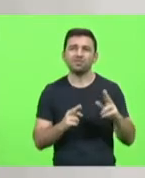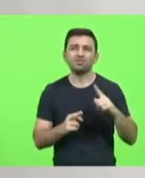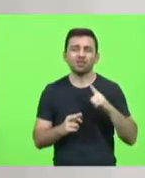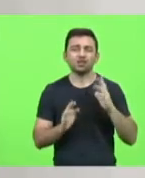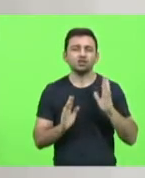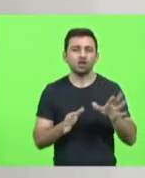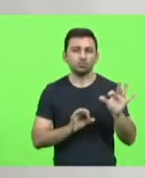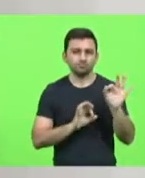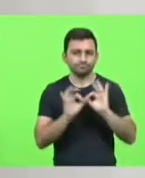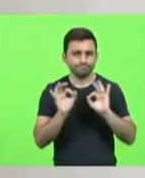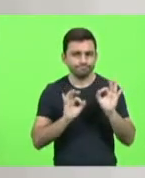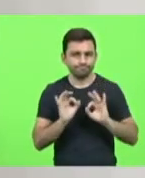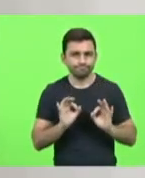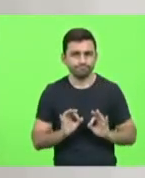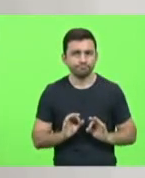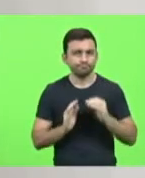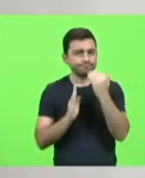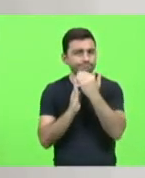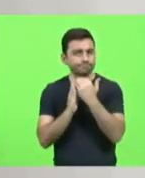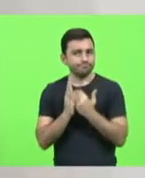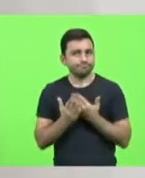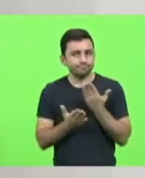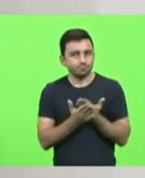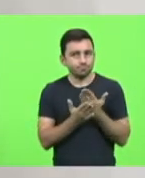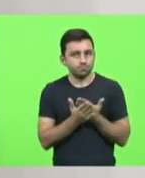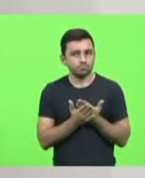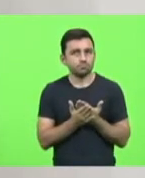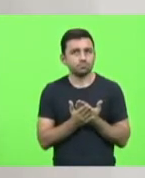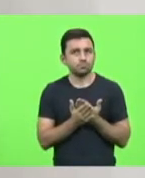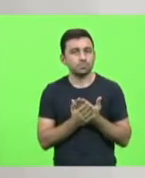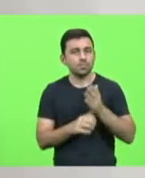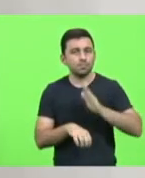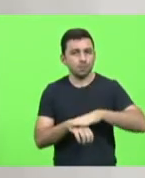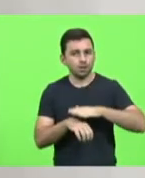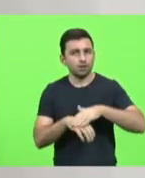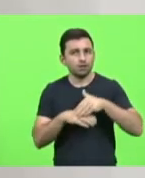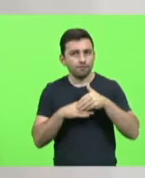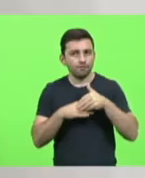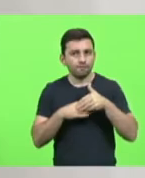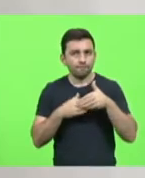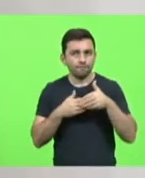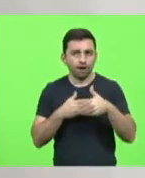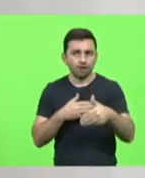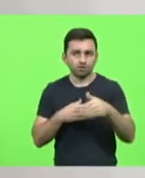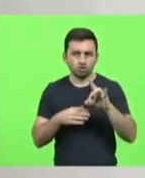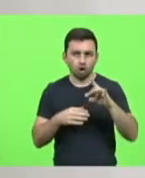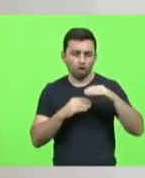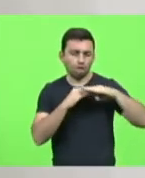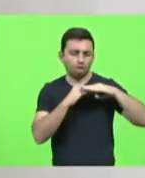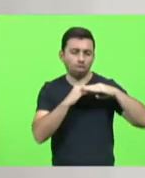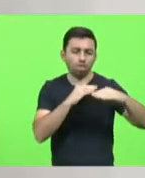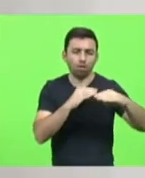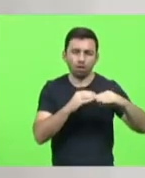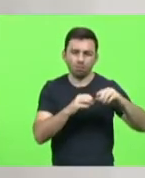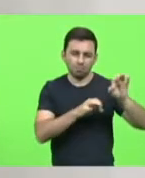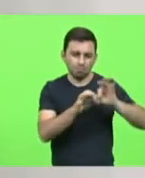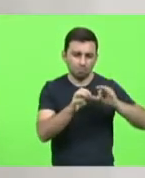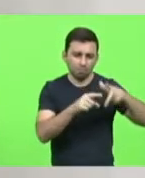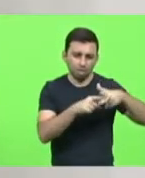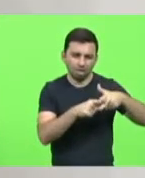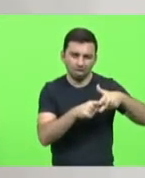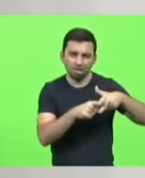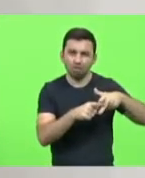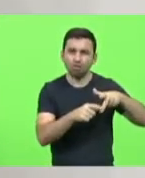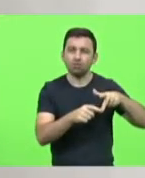planilhamento de estudos ações efetivas, não para um tapa-buraco, senhor presidente, porque não é